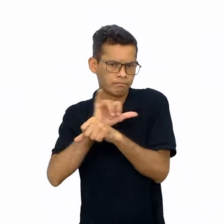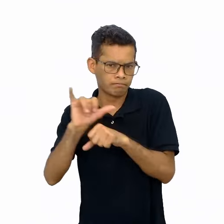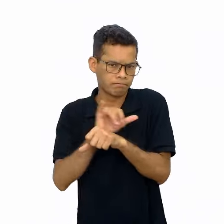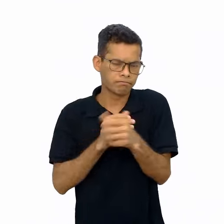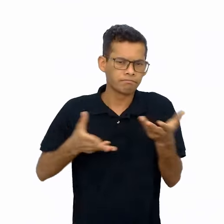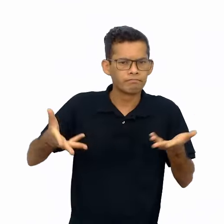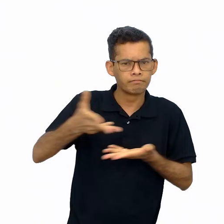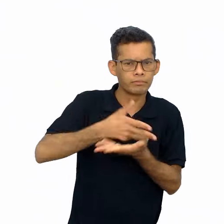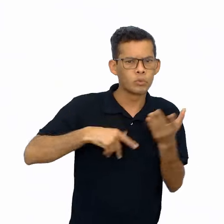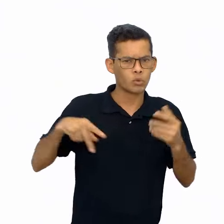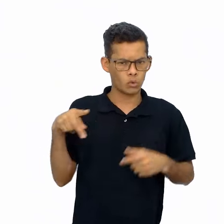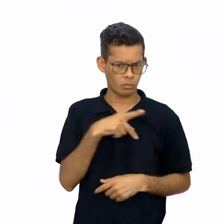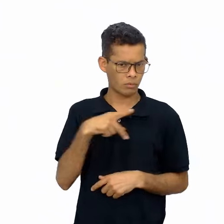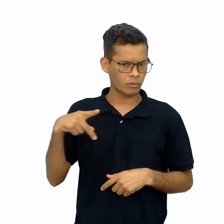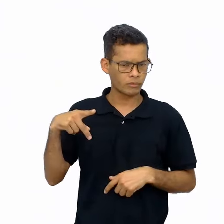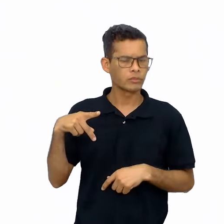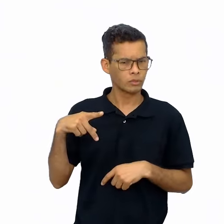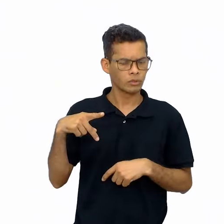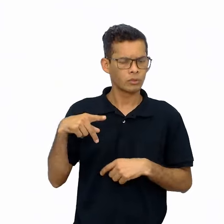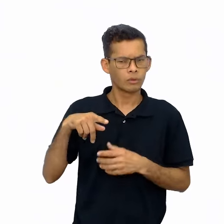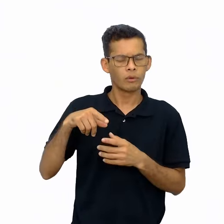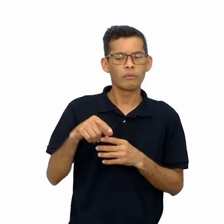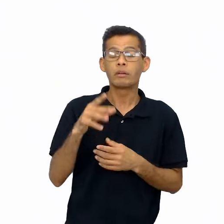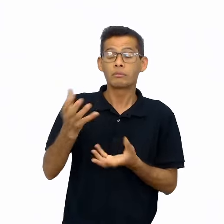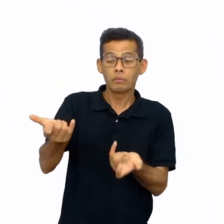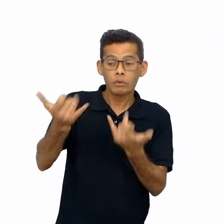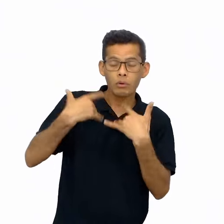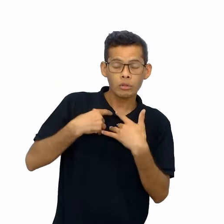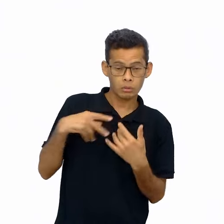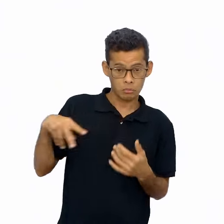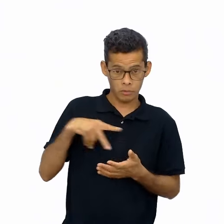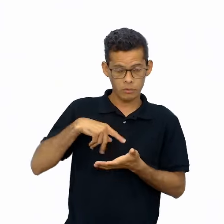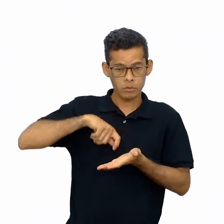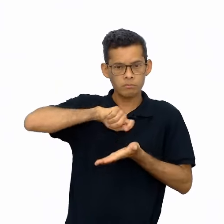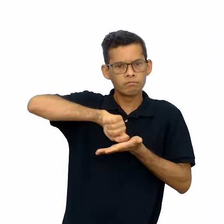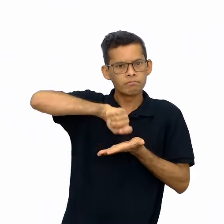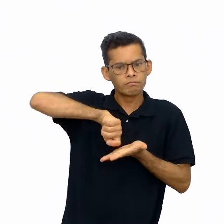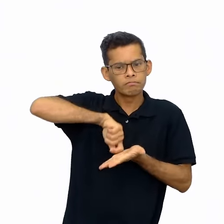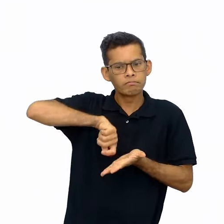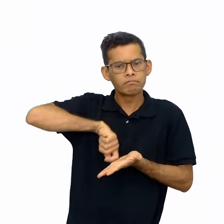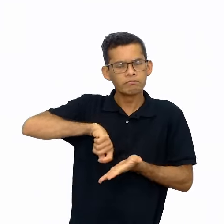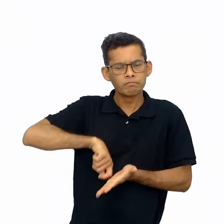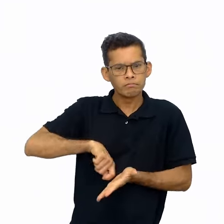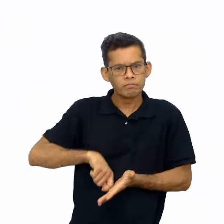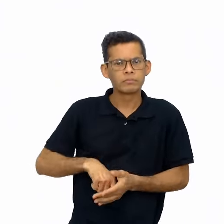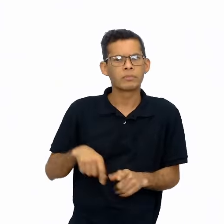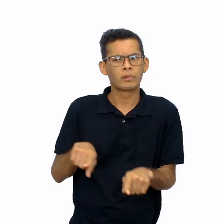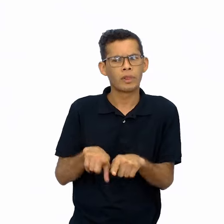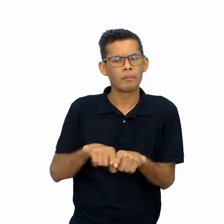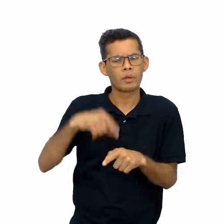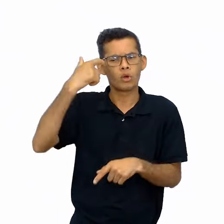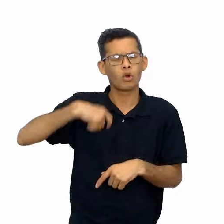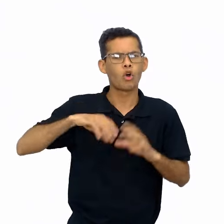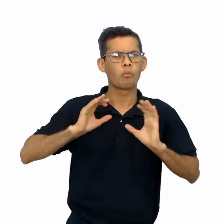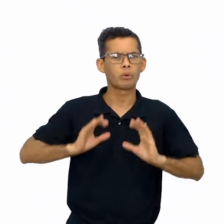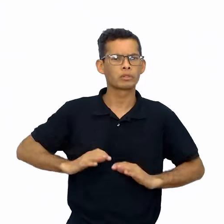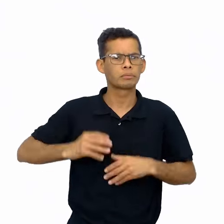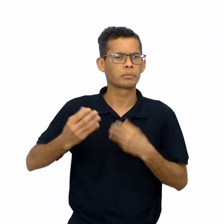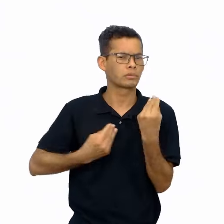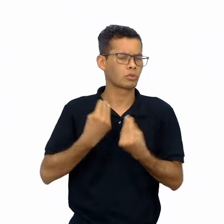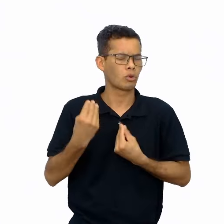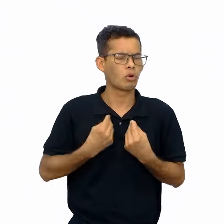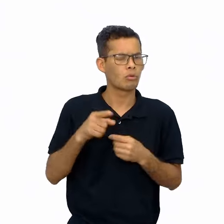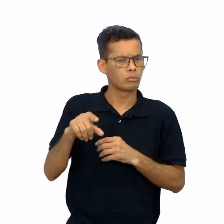professor, professora, o papel de escriba que, como tal, modeliza comportamentos escritores. Propósito